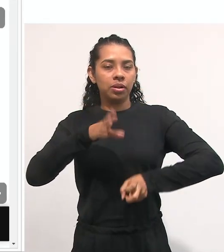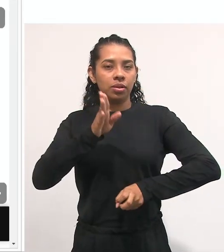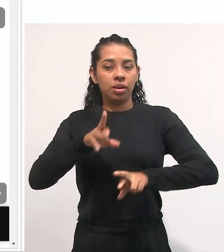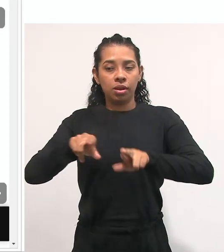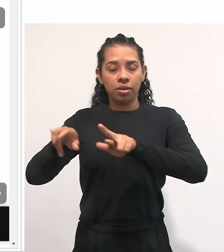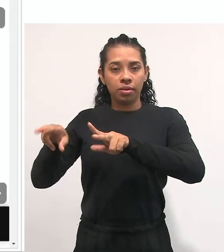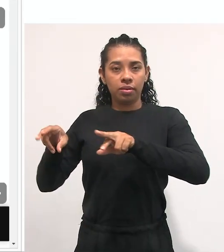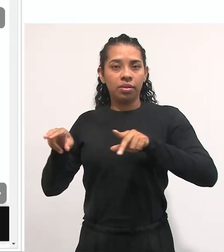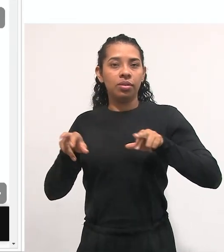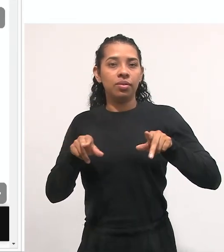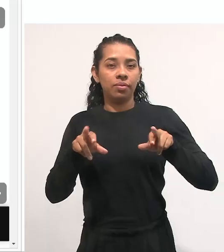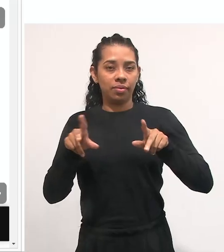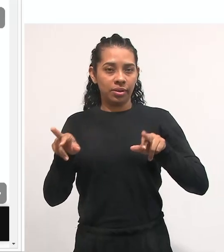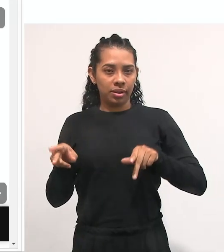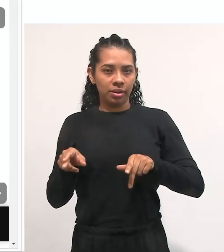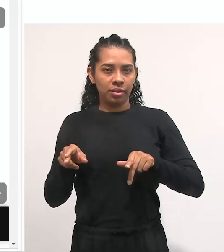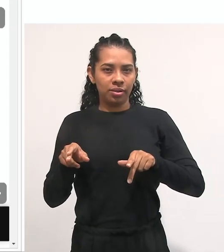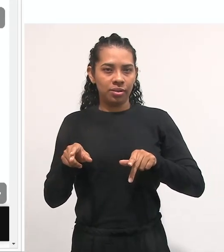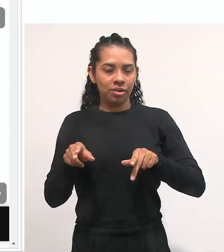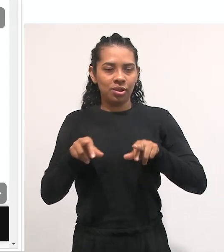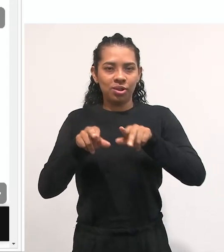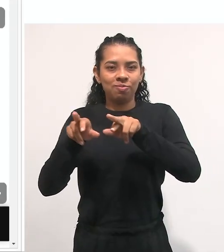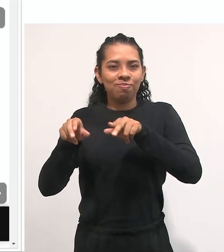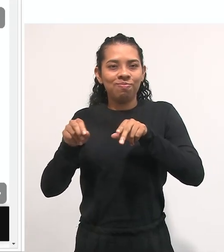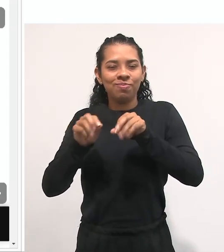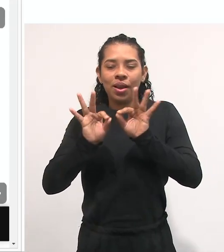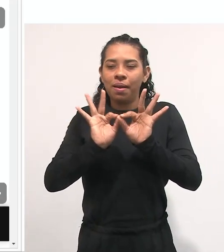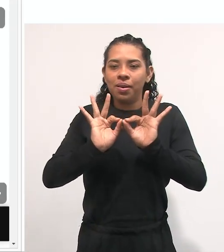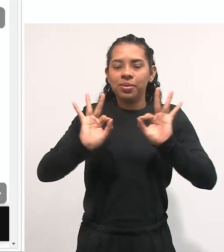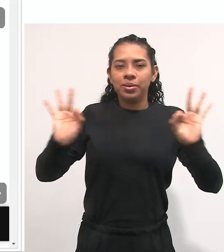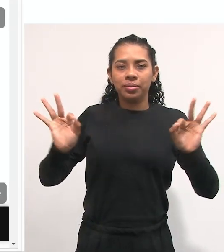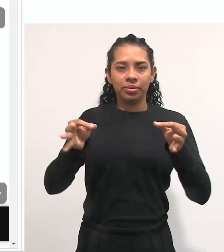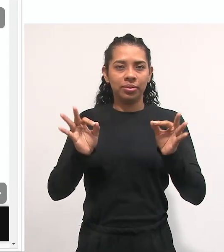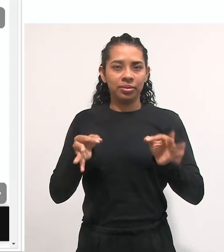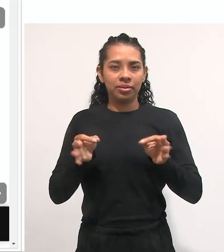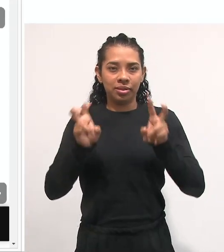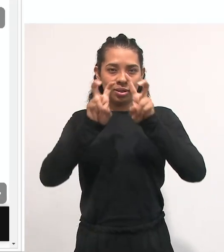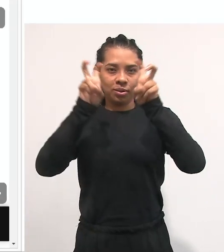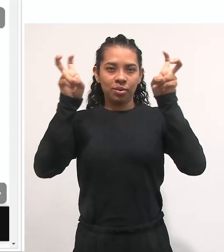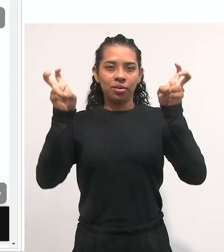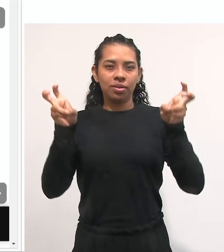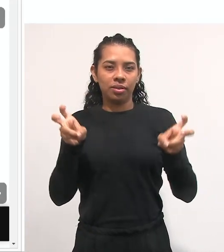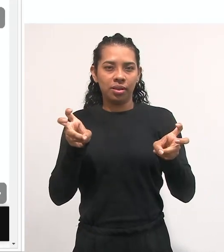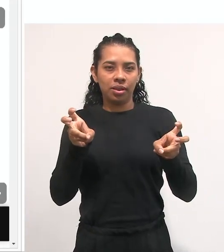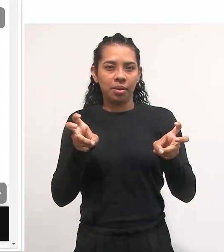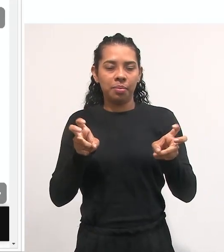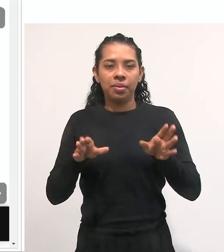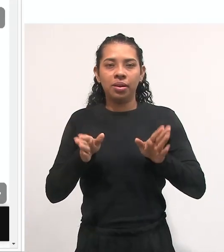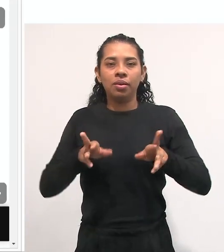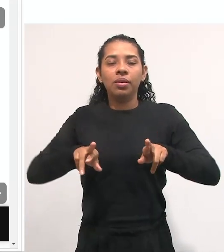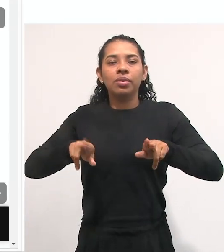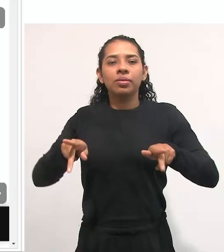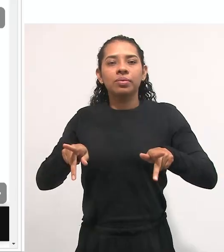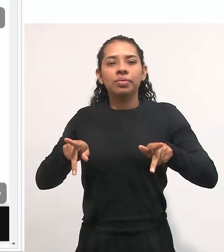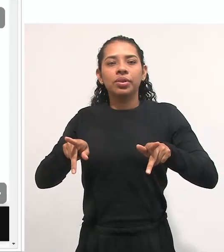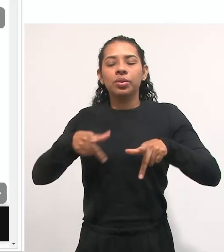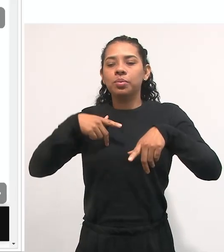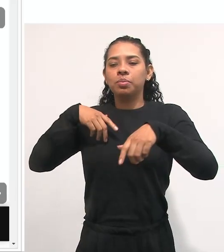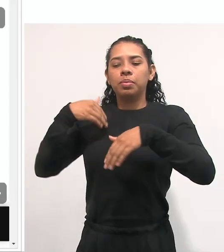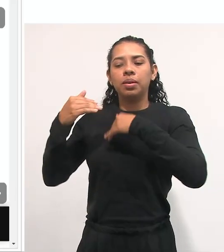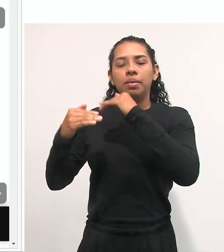do socio-interacionismo, a linha dele trabalhava de modo mais voltado para o